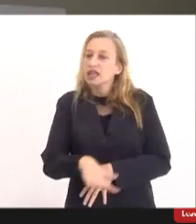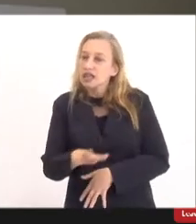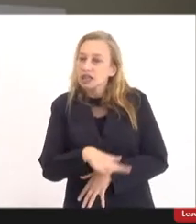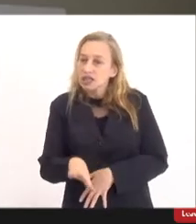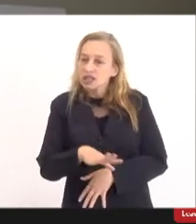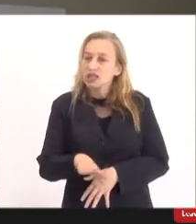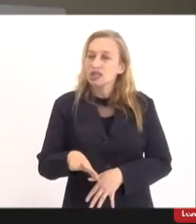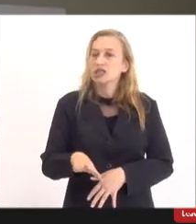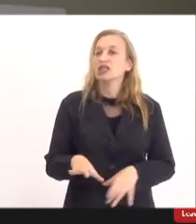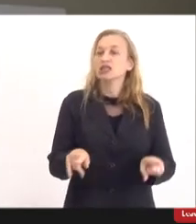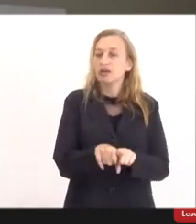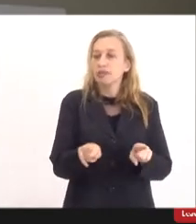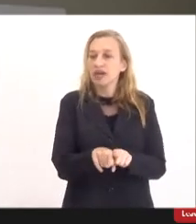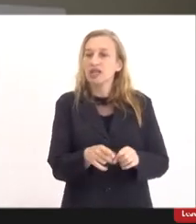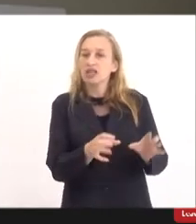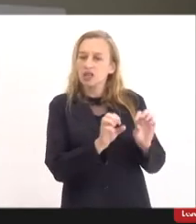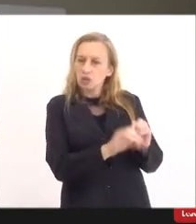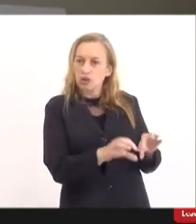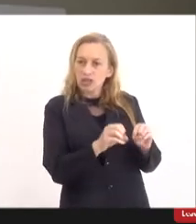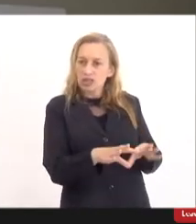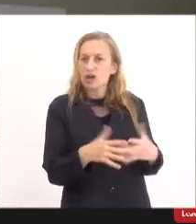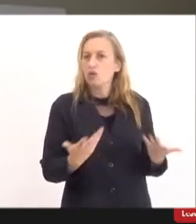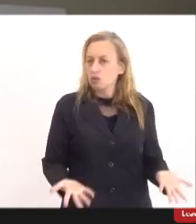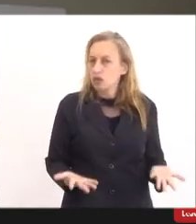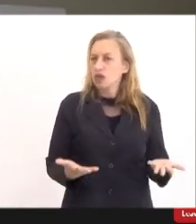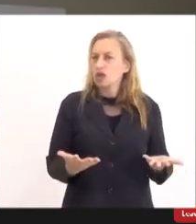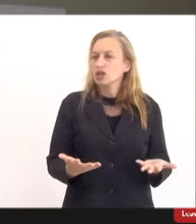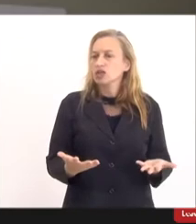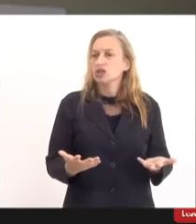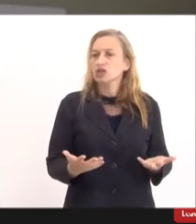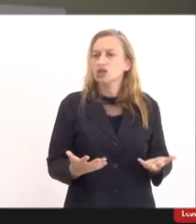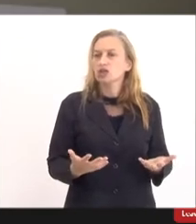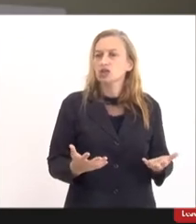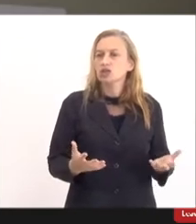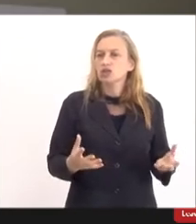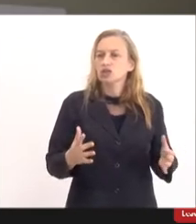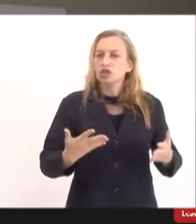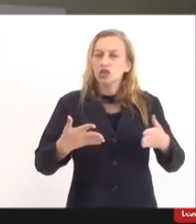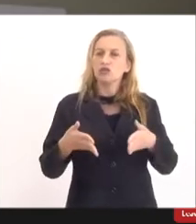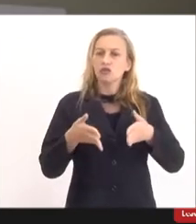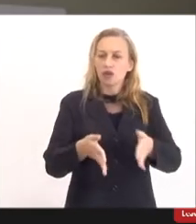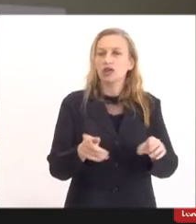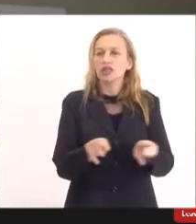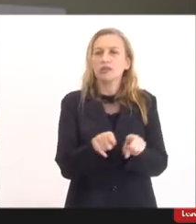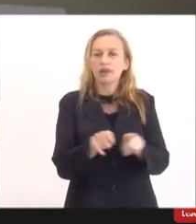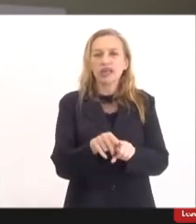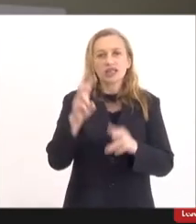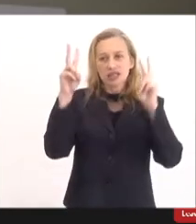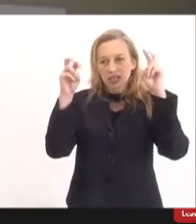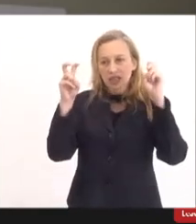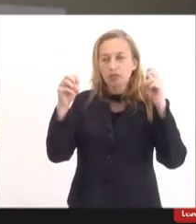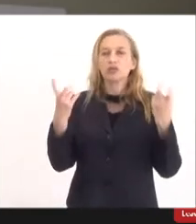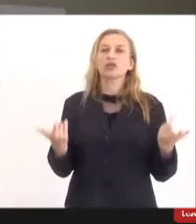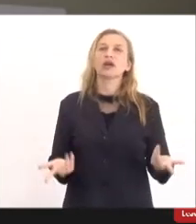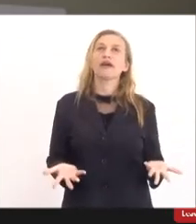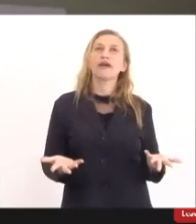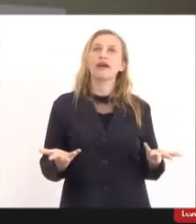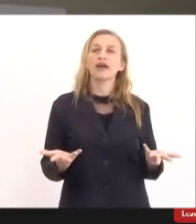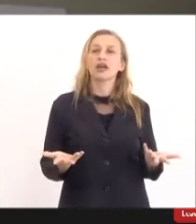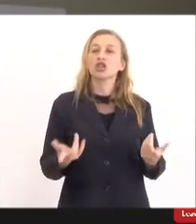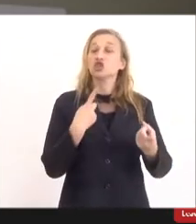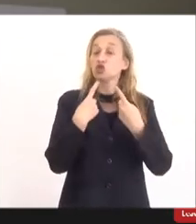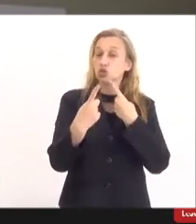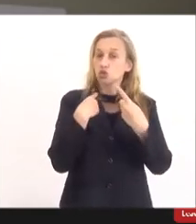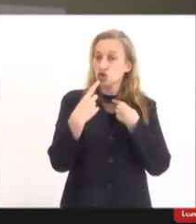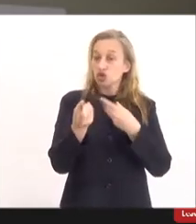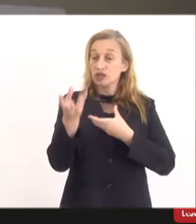da educação e que de alguma forma se debruçam sobre esse tema. Nós temos feito questão de debater